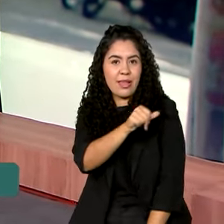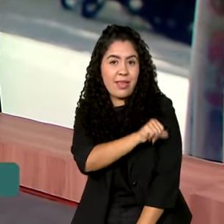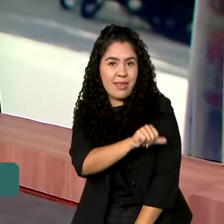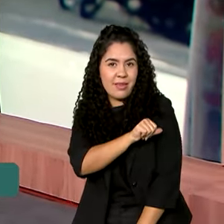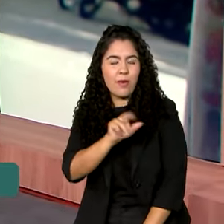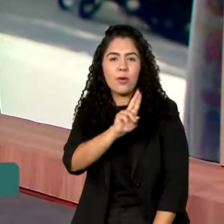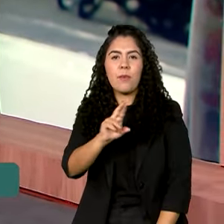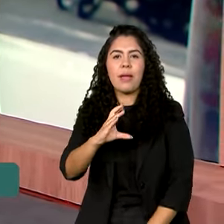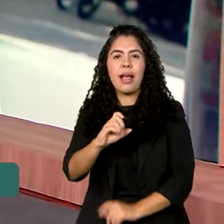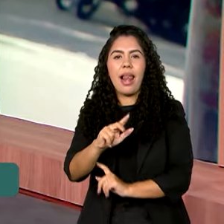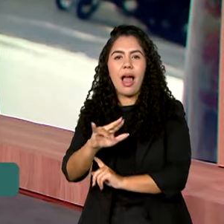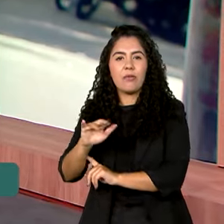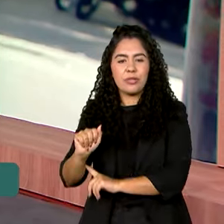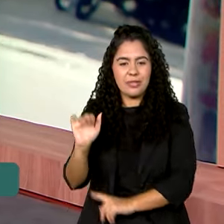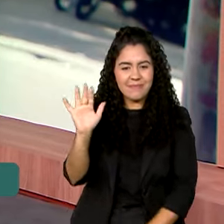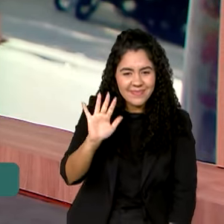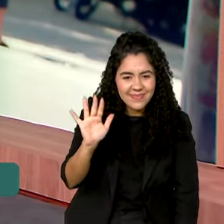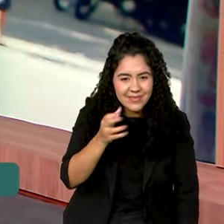Cláudia!